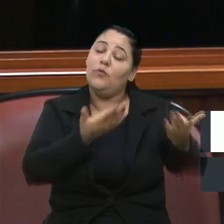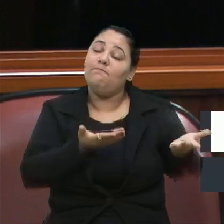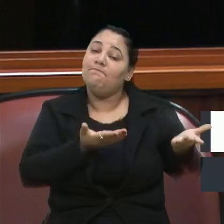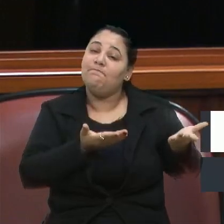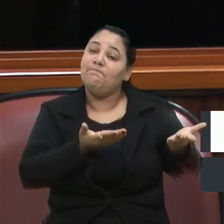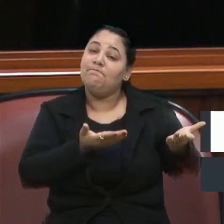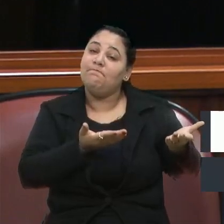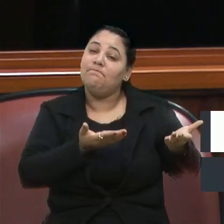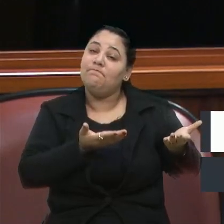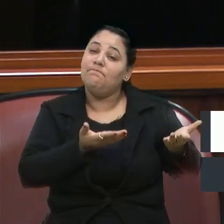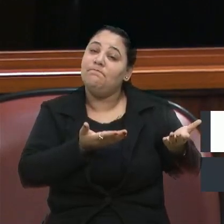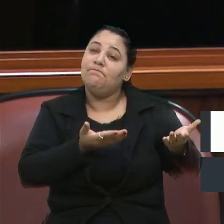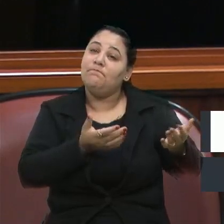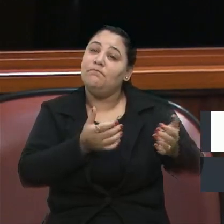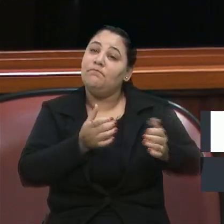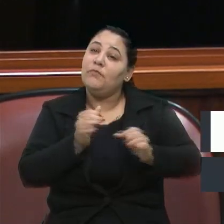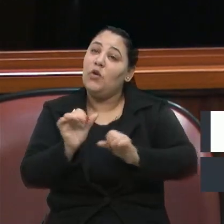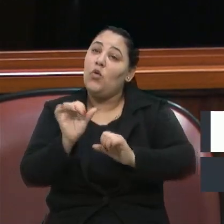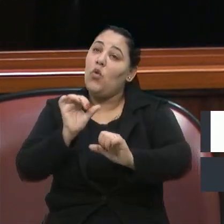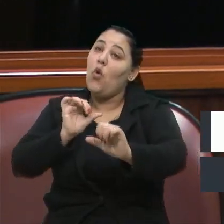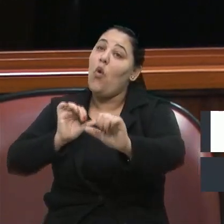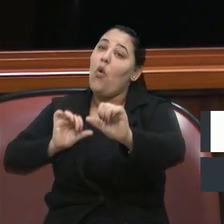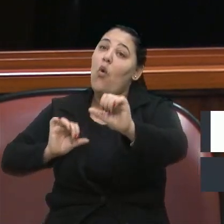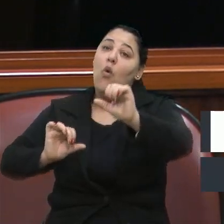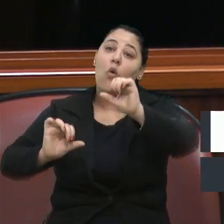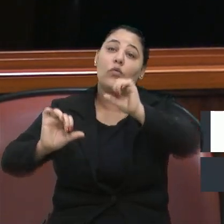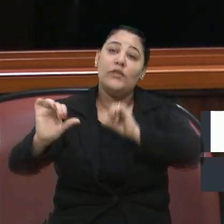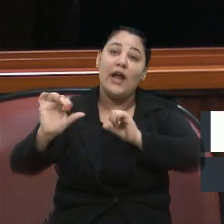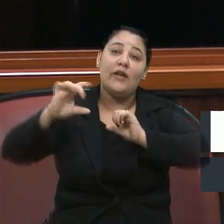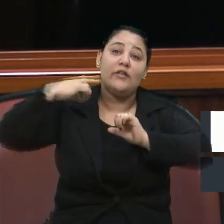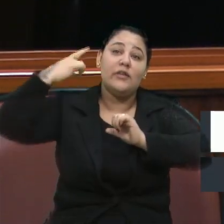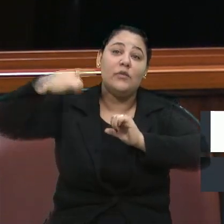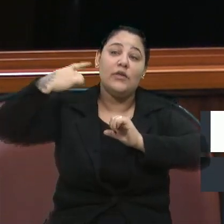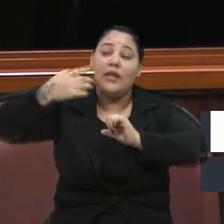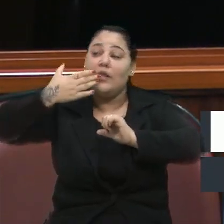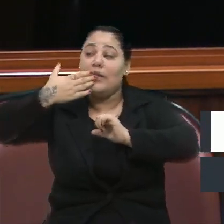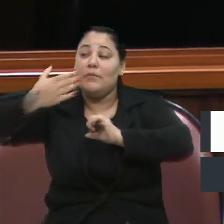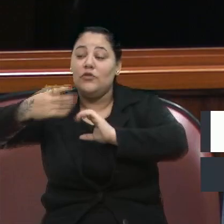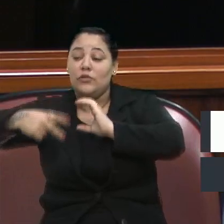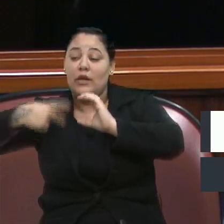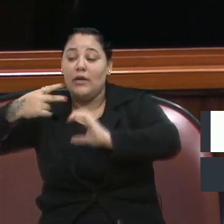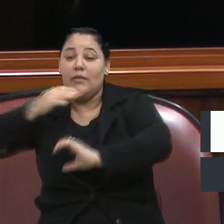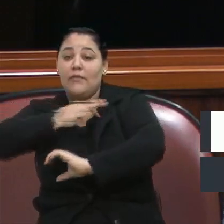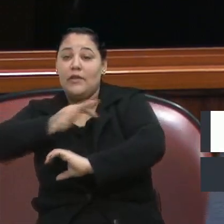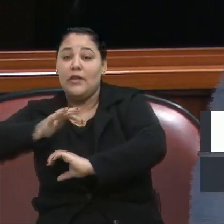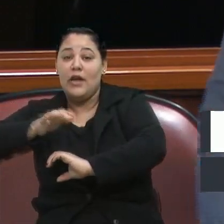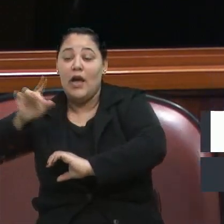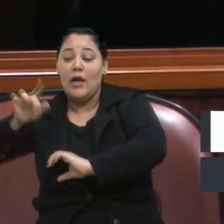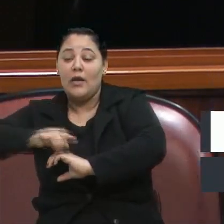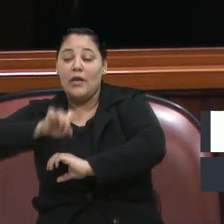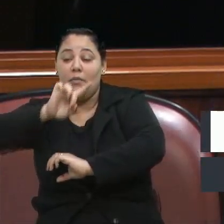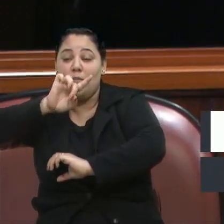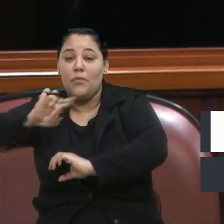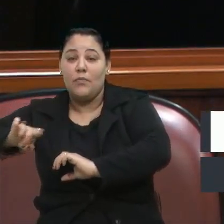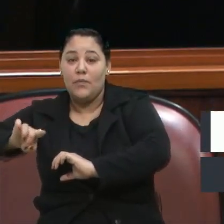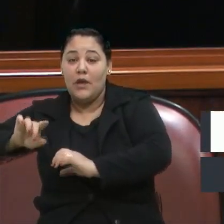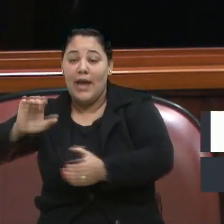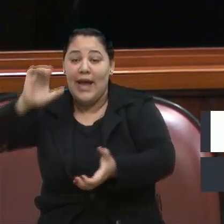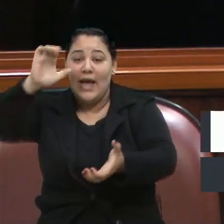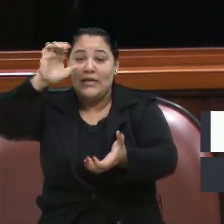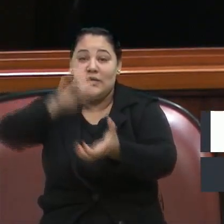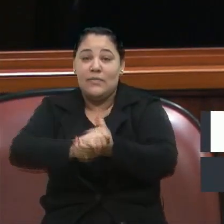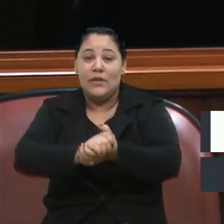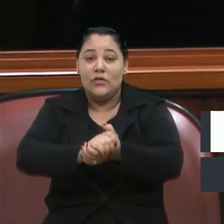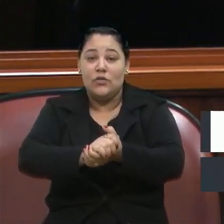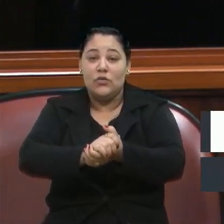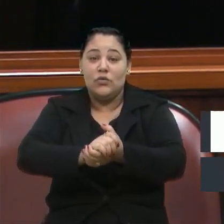contrária ao que deputados estão propondo na Câmara Federal, que proíbe a união homoafetiva. Podemos,